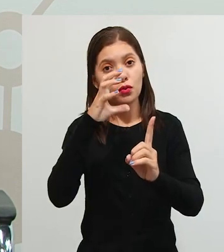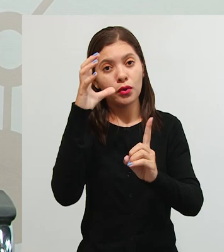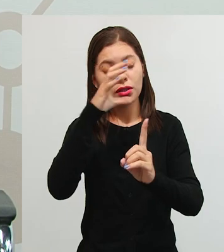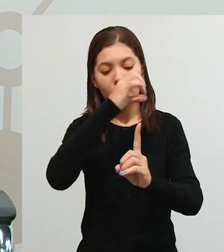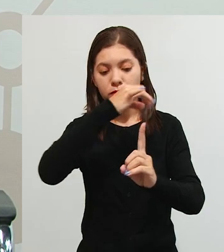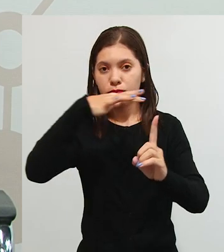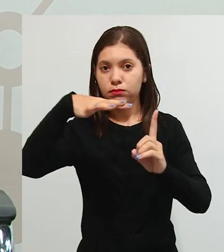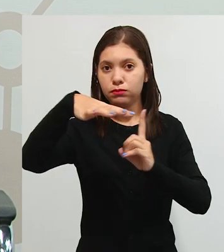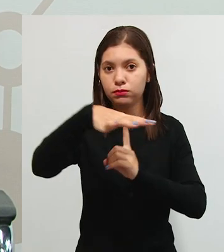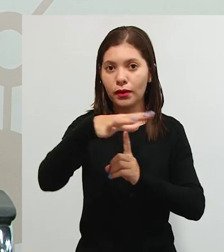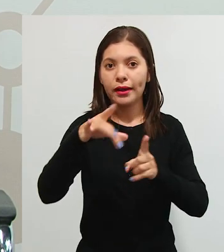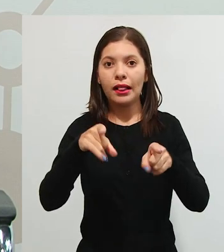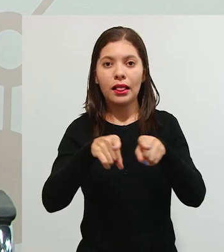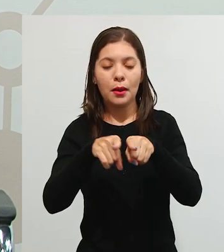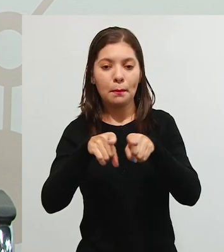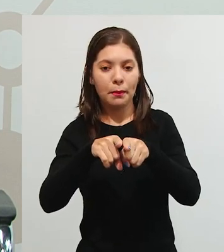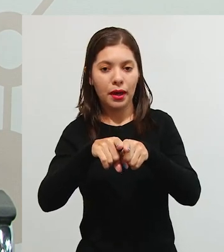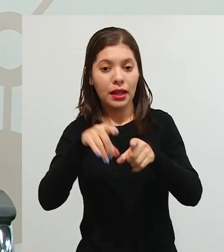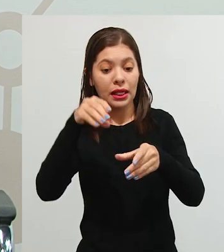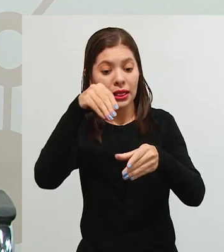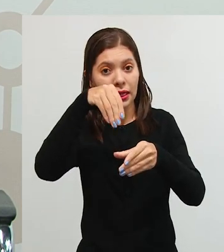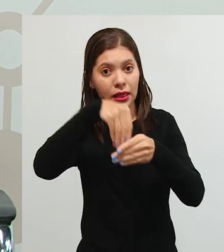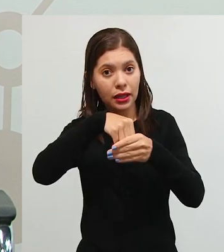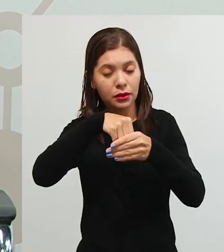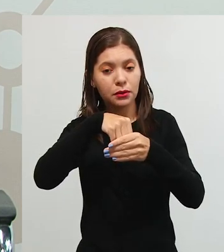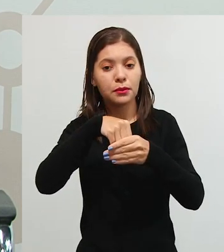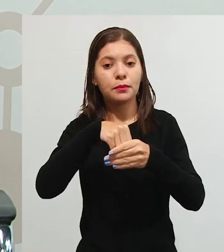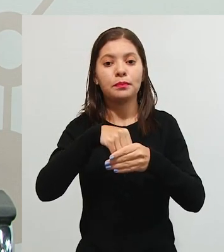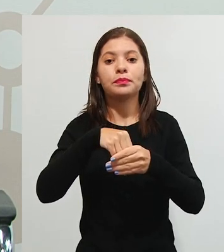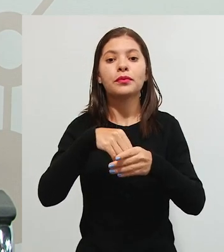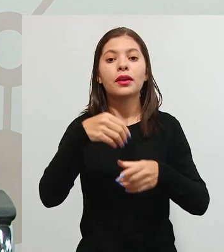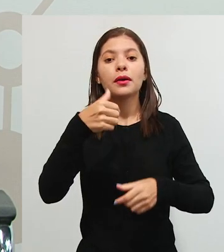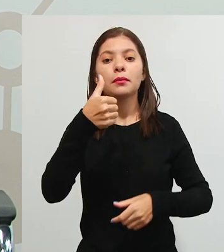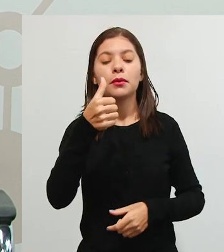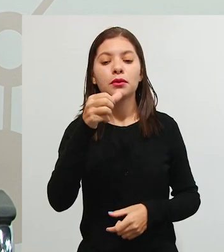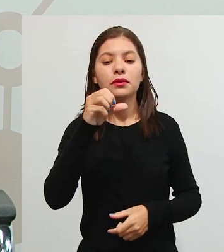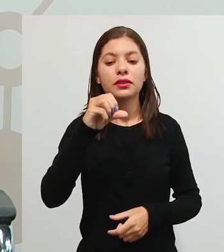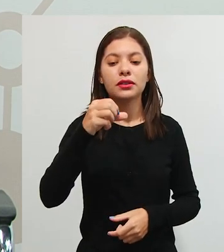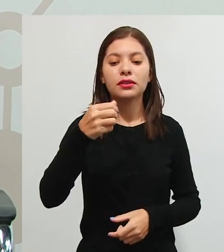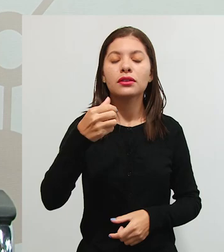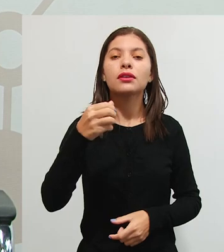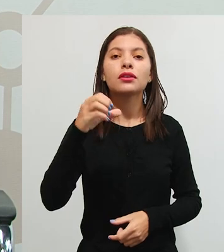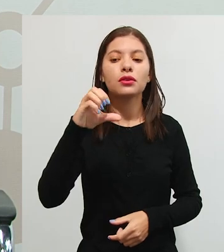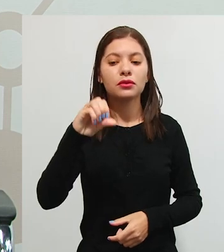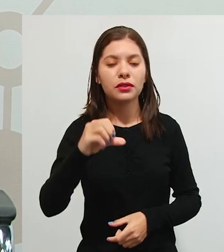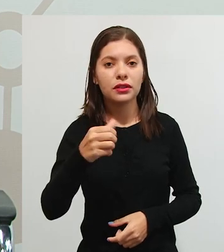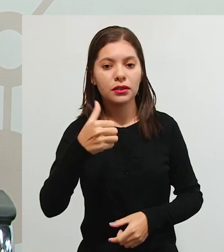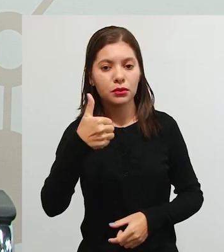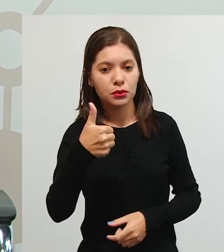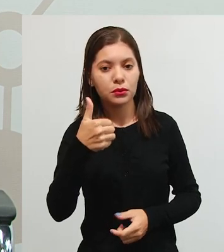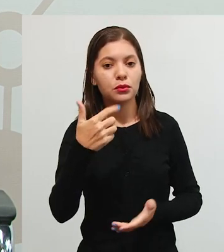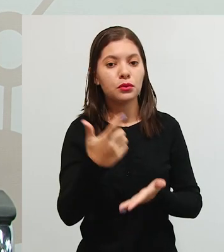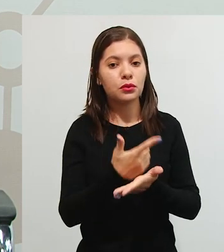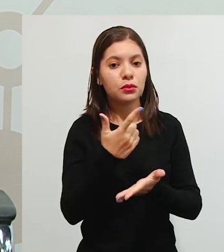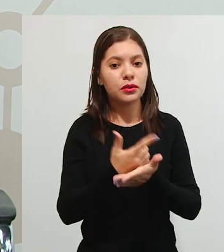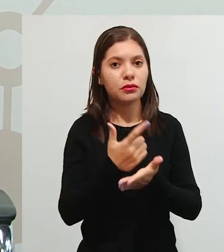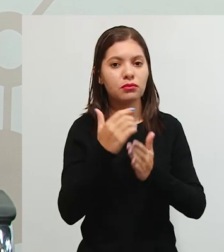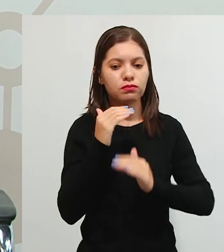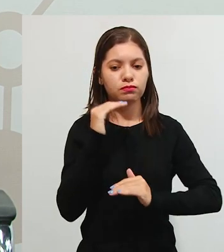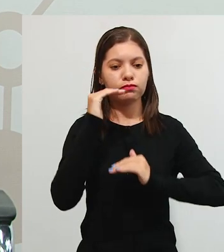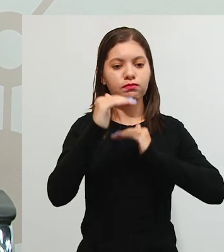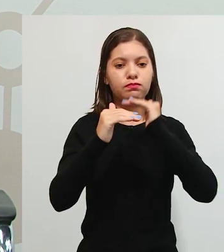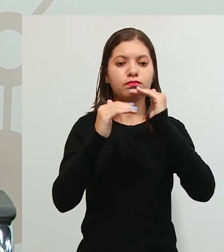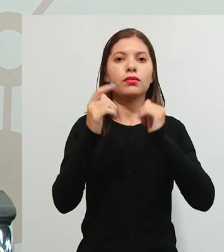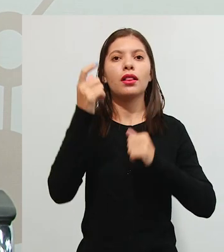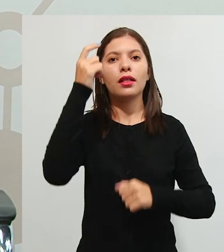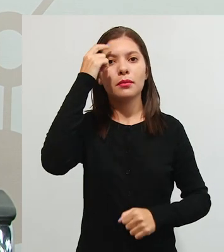e influências do mundo social. Essa citação é de 1991, no livro Formação Social da Mente.